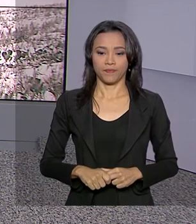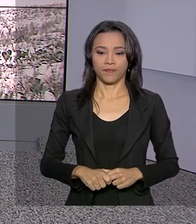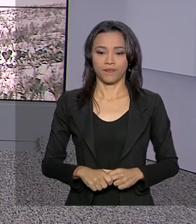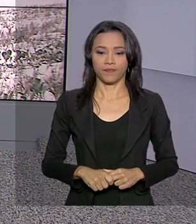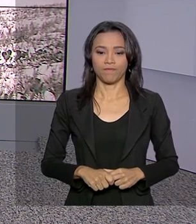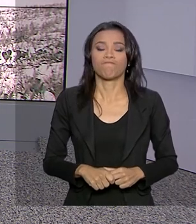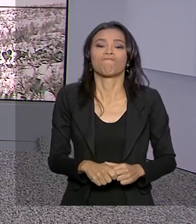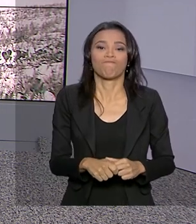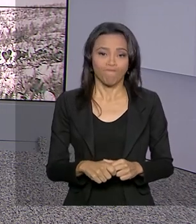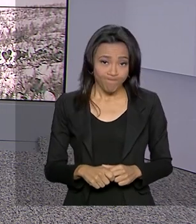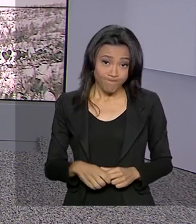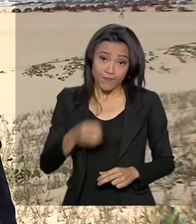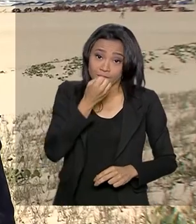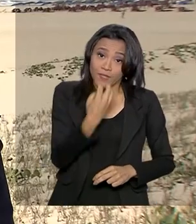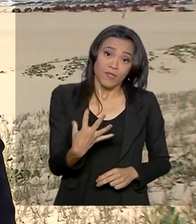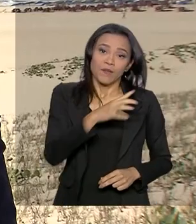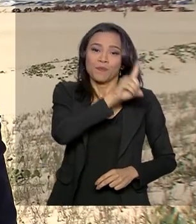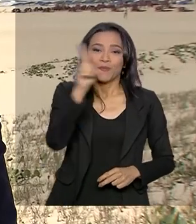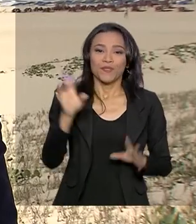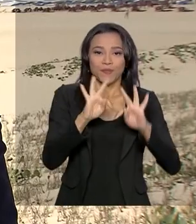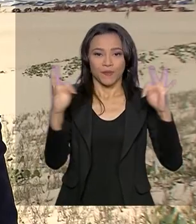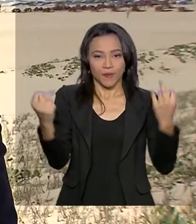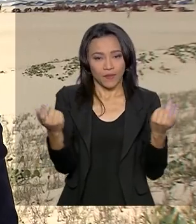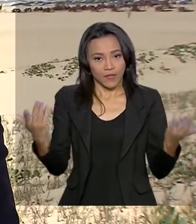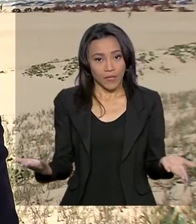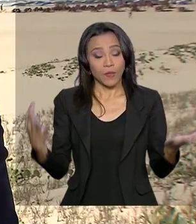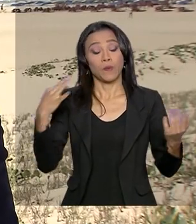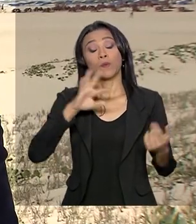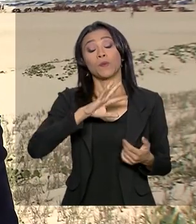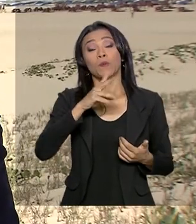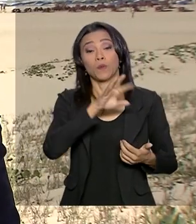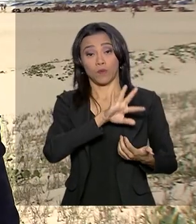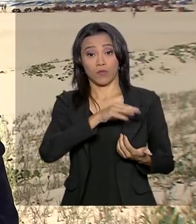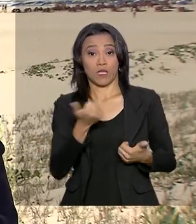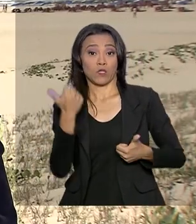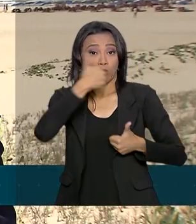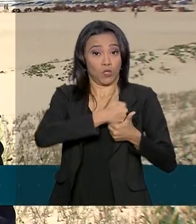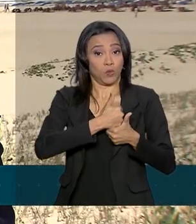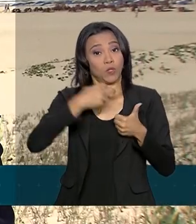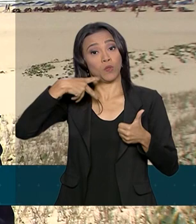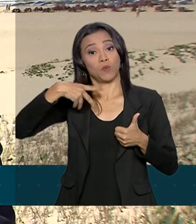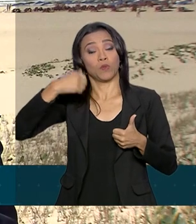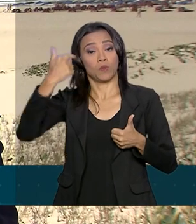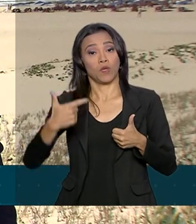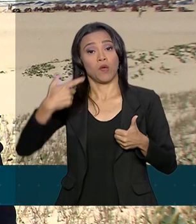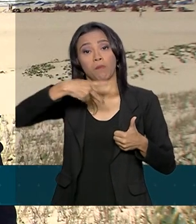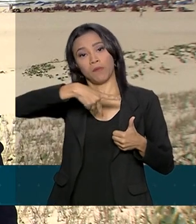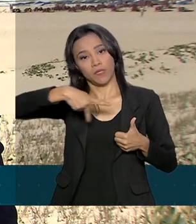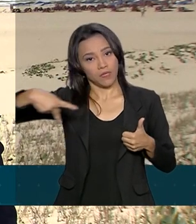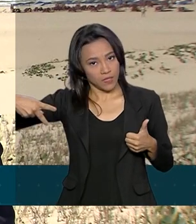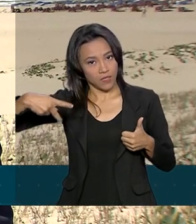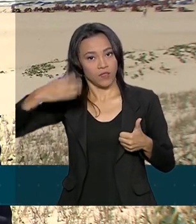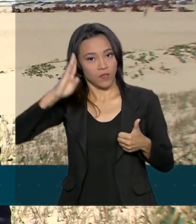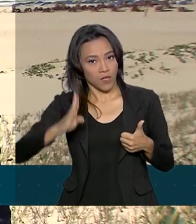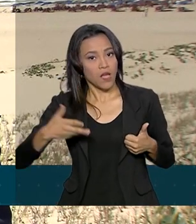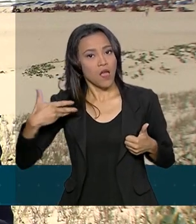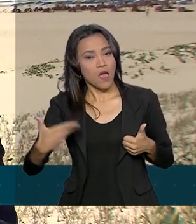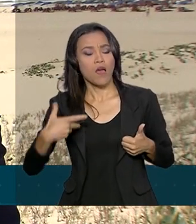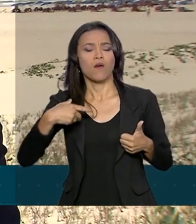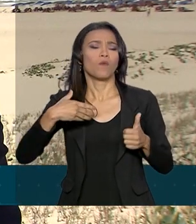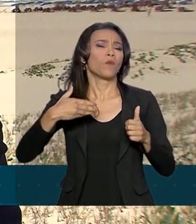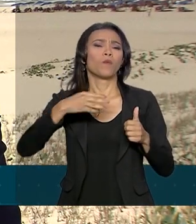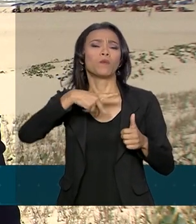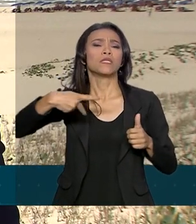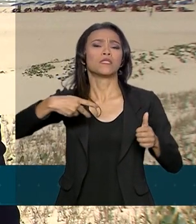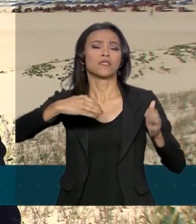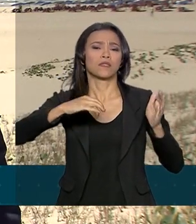Bom dia, Renata, bom dia a todos. O presidente do exercício, o senador Davi Alcolumbre, o ministro do Meio Ambiente, Ricardo Salles, visitam as praias de Alagoas e